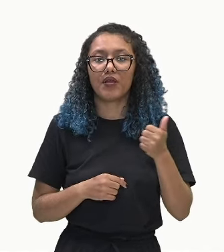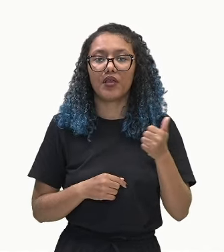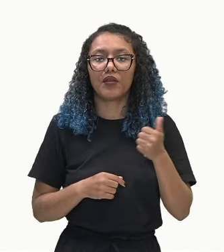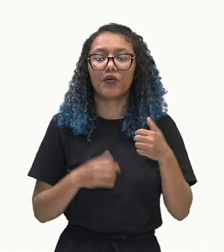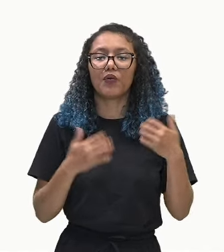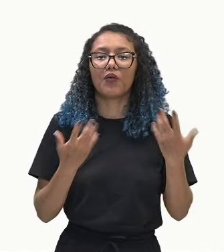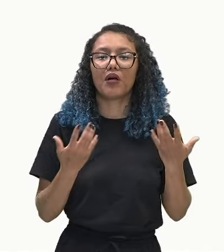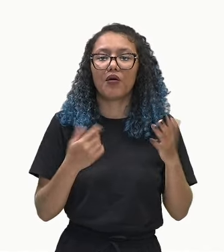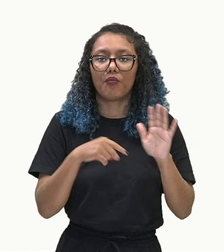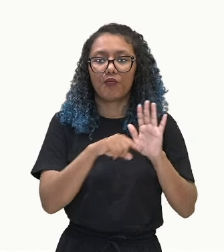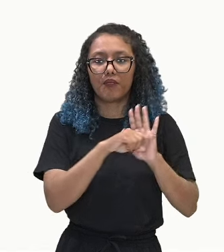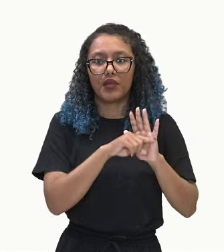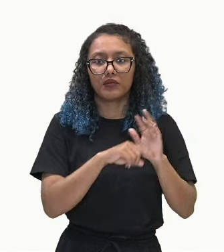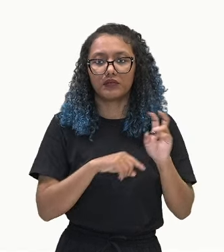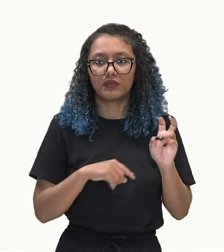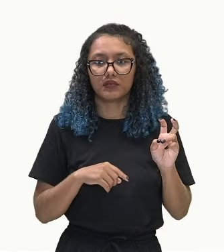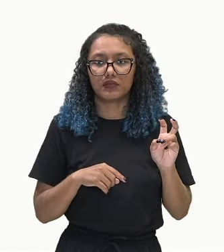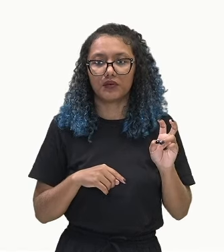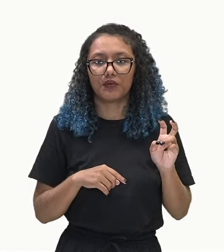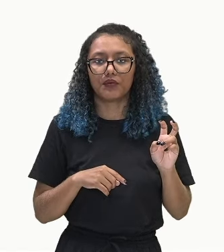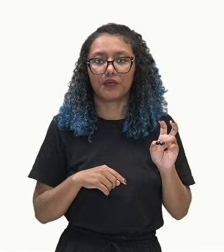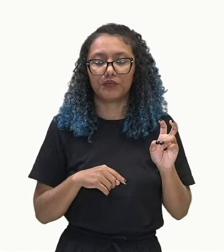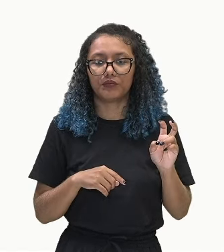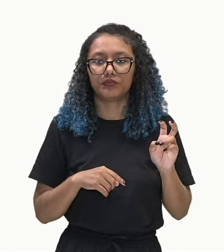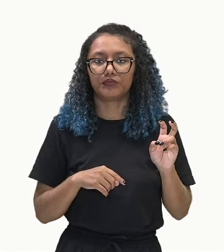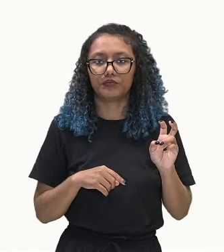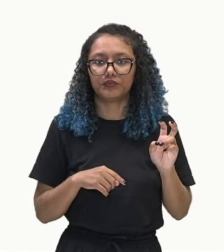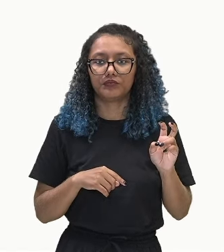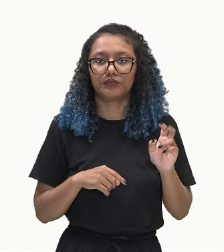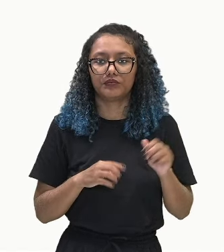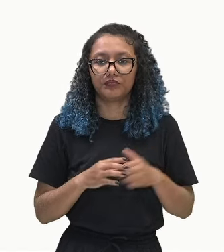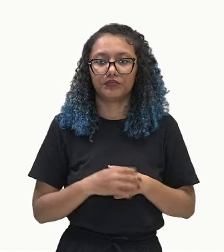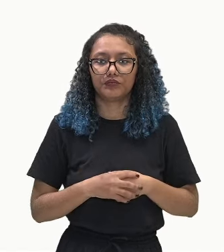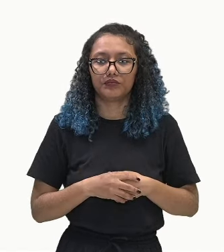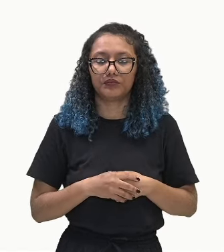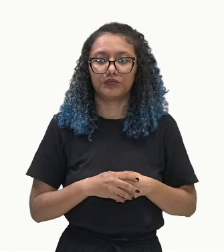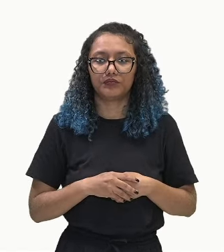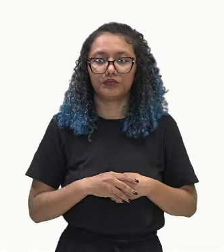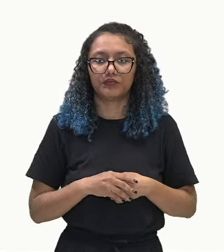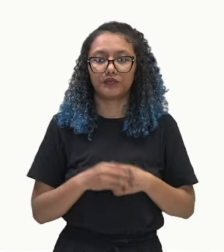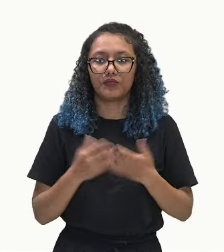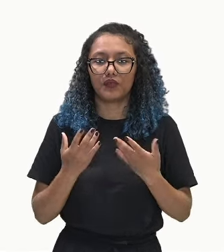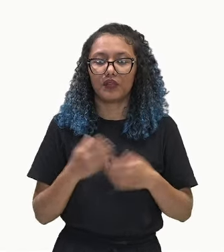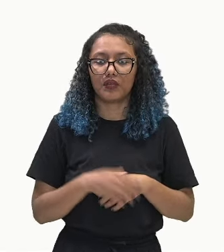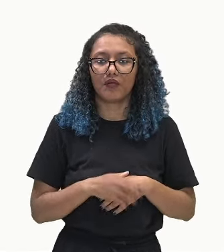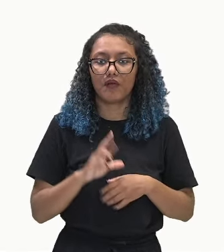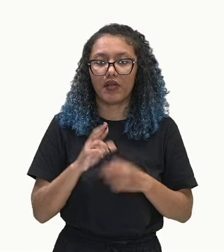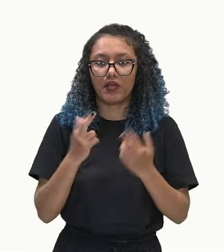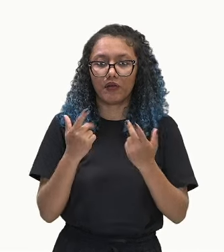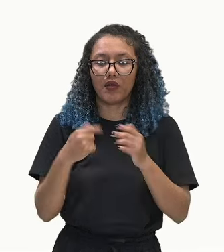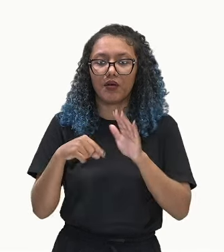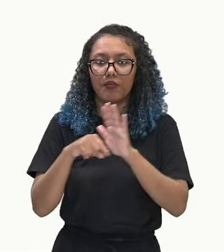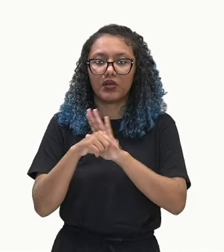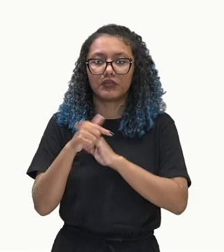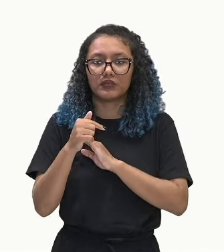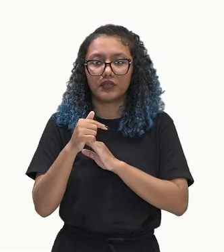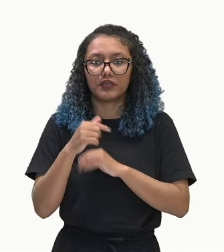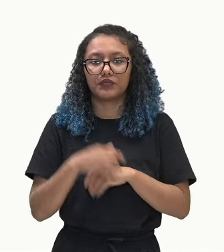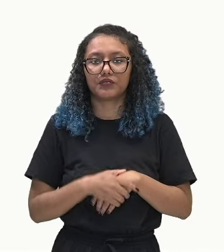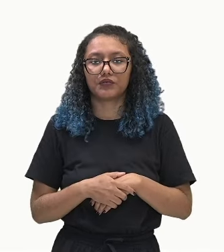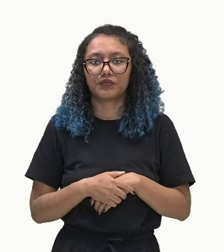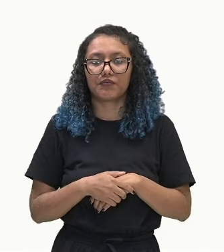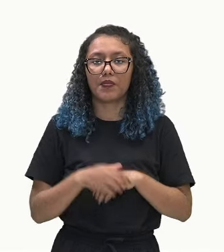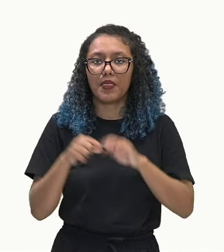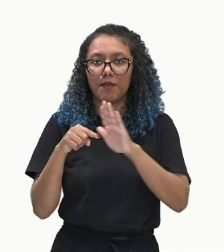menos 5. Então, nós vamos ter que a razão é igual a menos 7, menos com